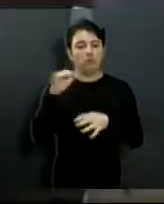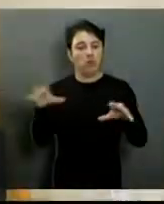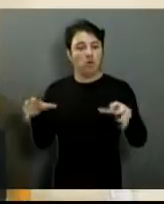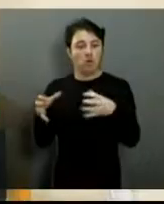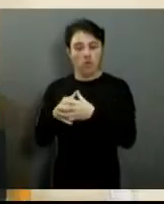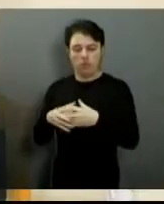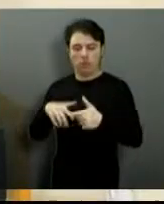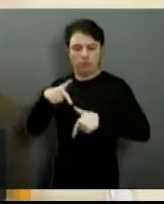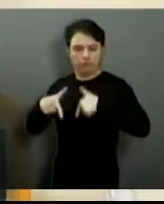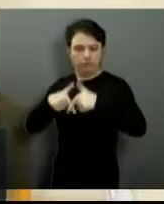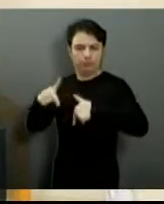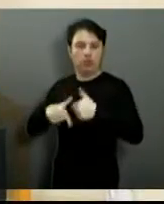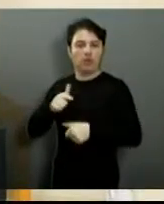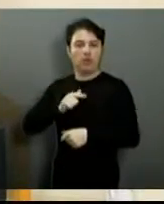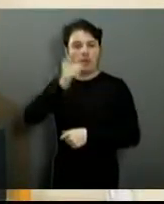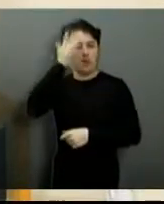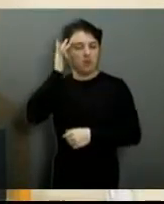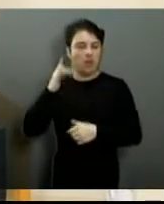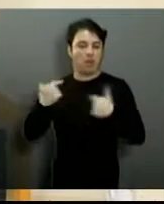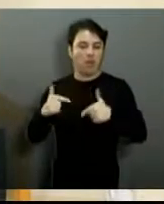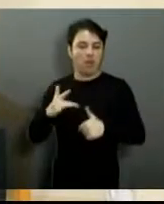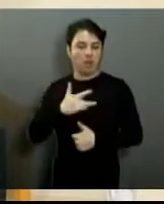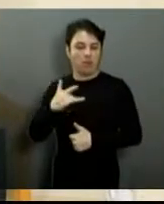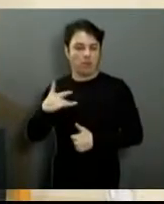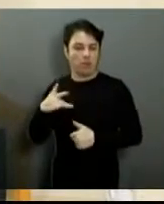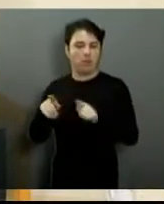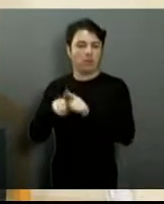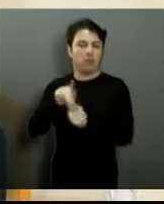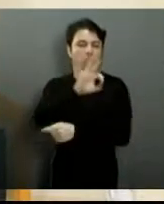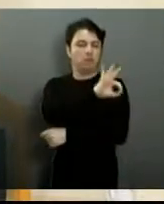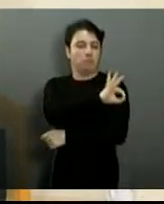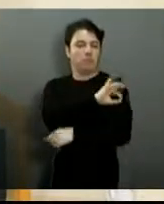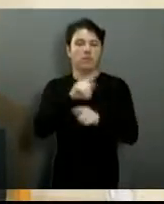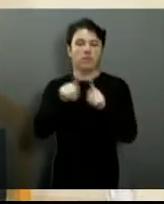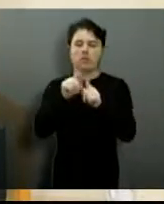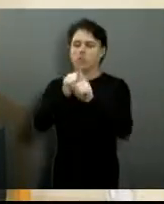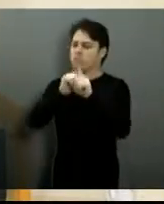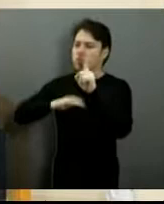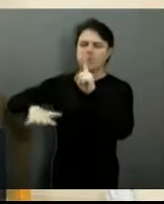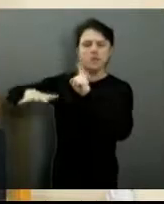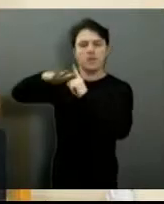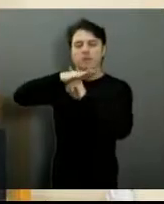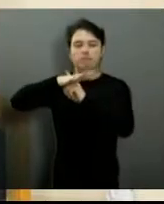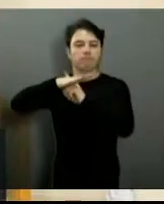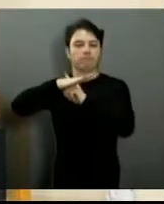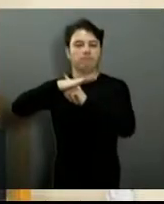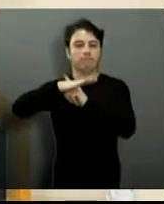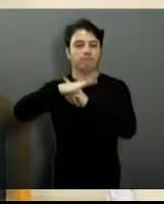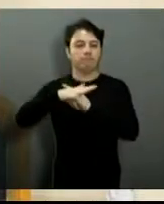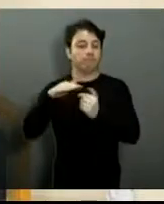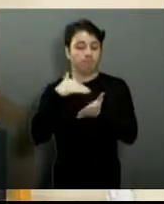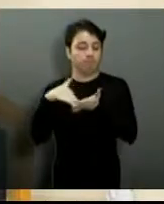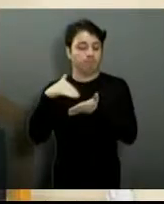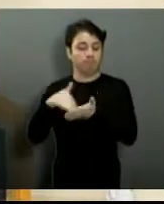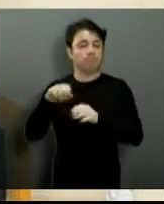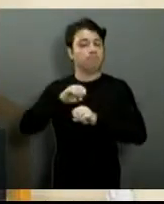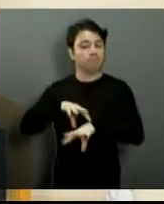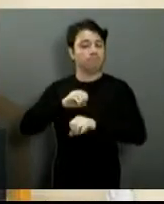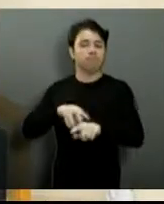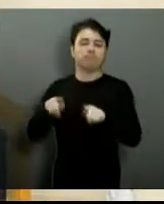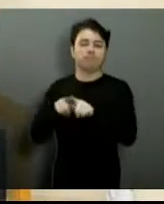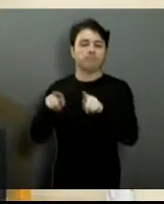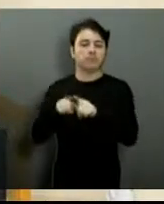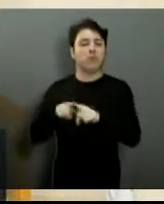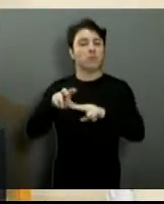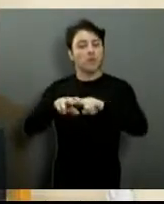trabalho foi formado com pessoas da saúde, da Prefeitura, Assistência Social, da Secretaria de Educação também. E nós